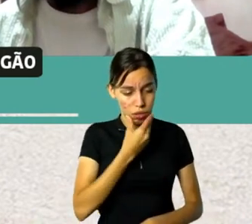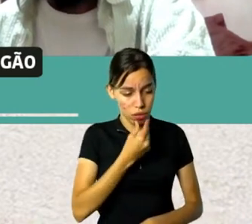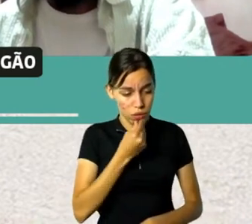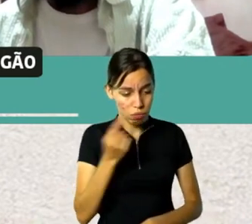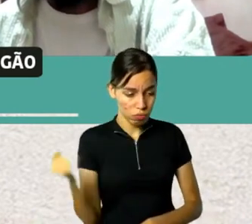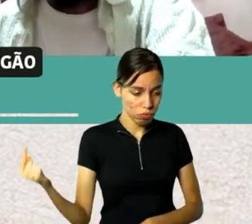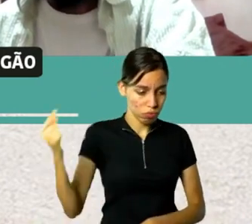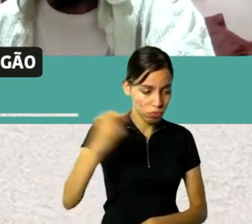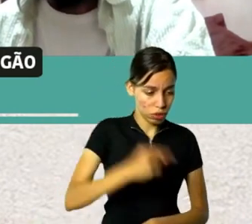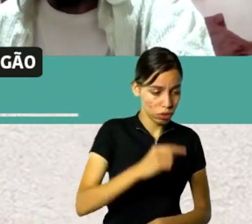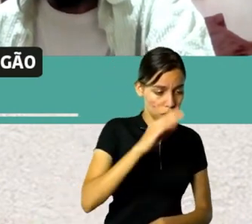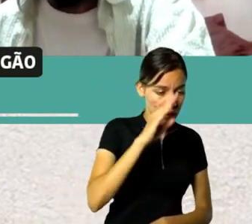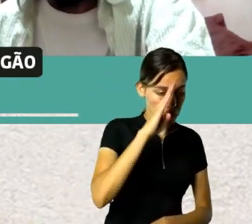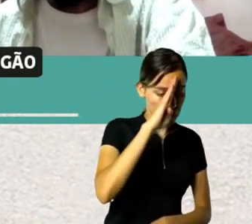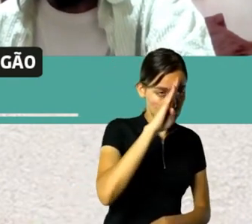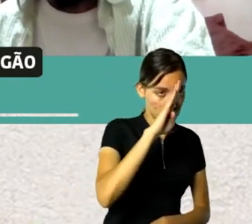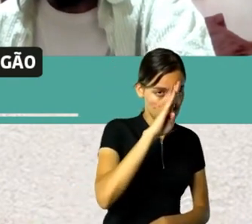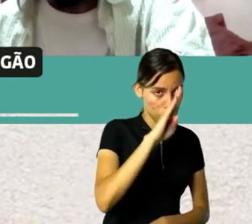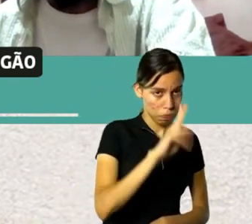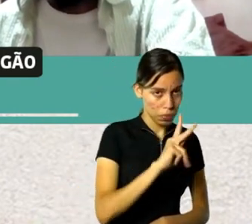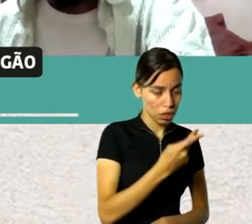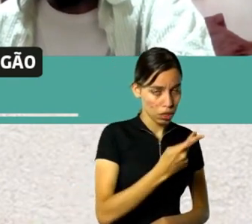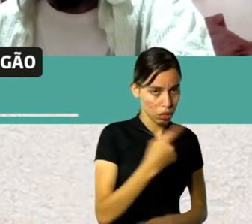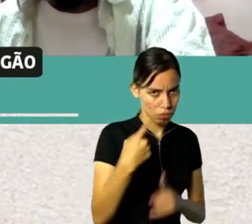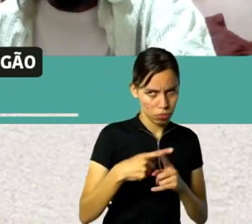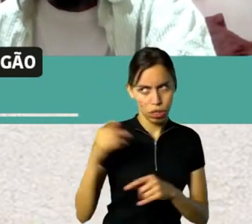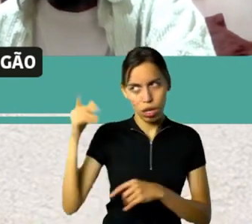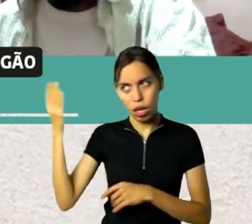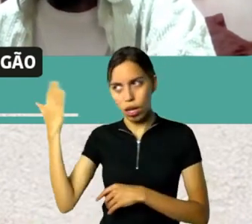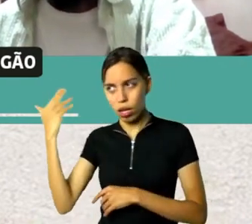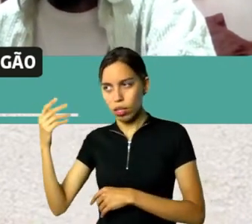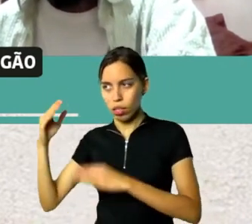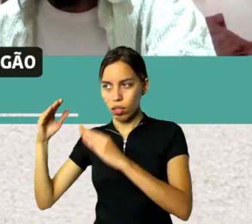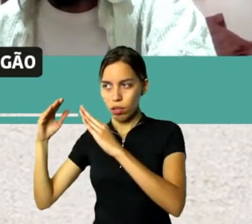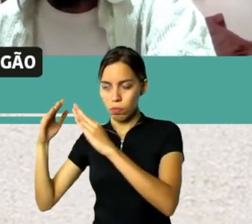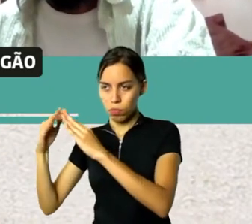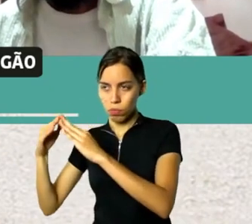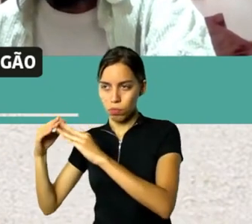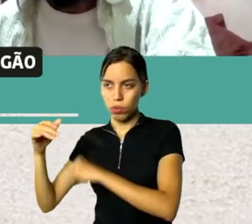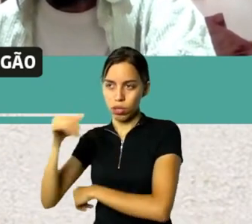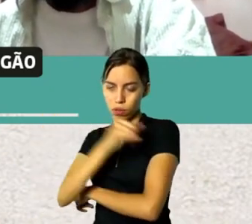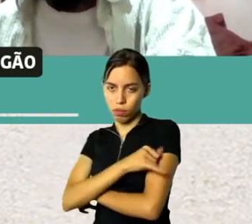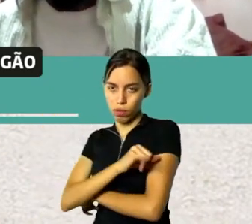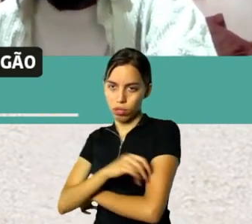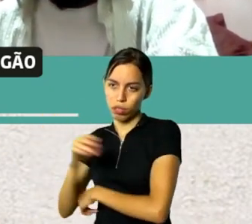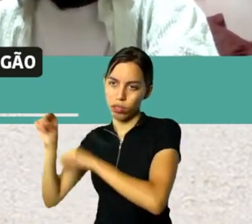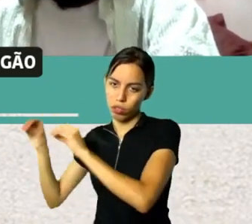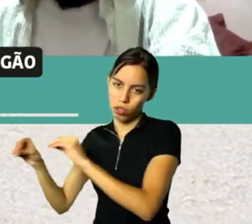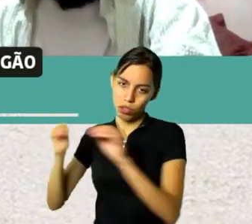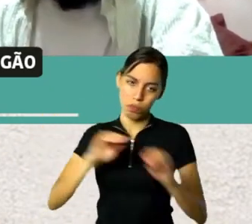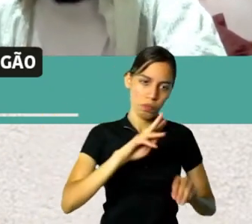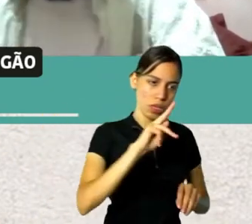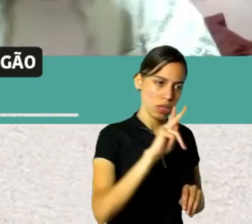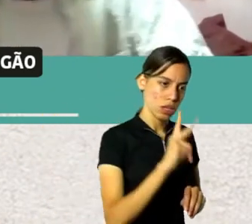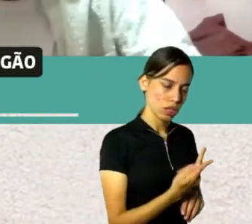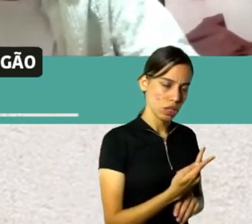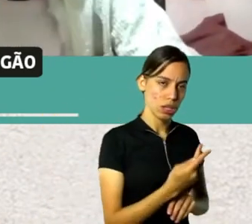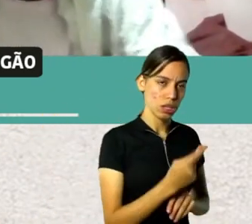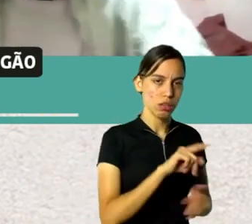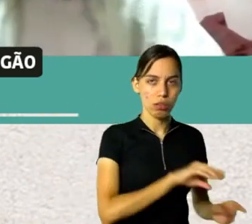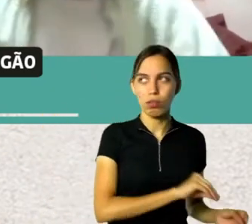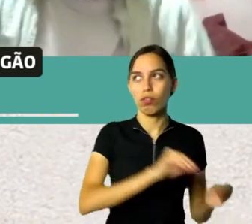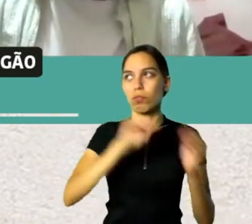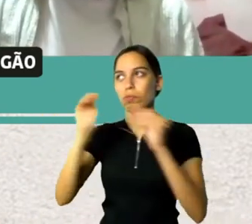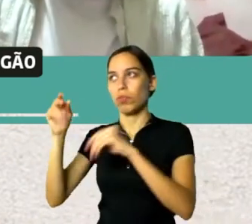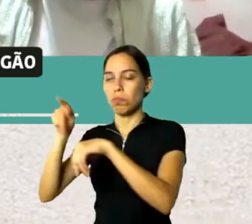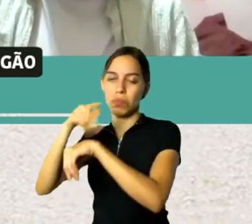morou no exterior, até quantos anos? 30 anos, né? Depois, tem... E... Ele morou no Rio,